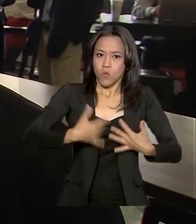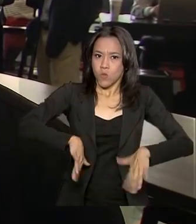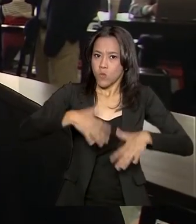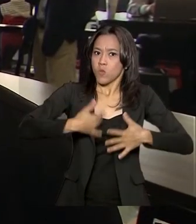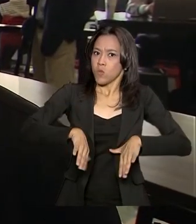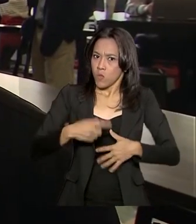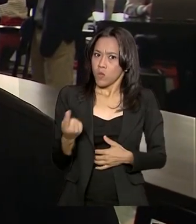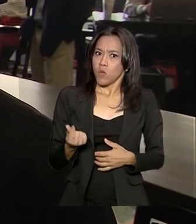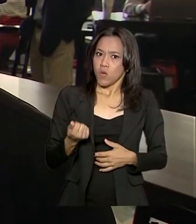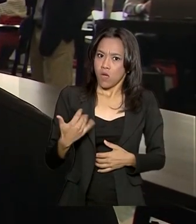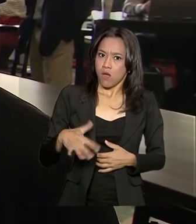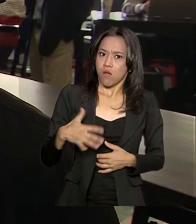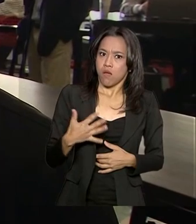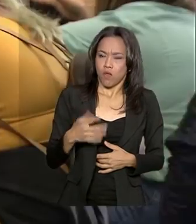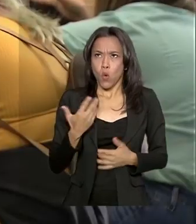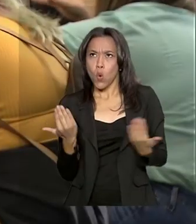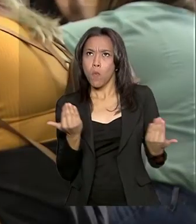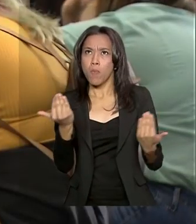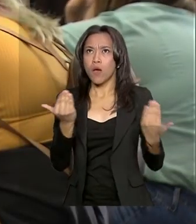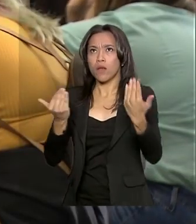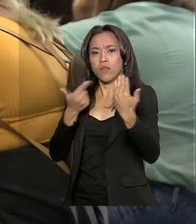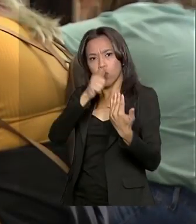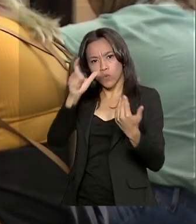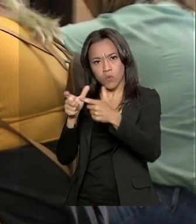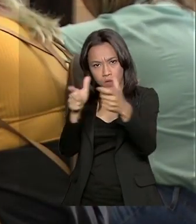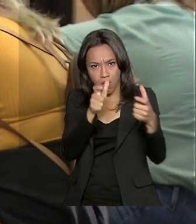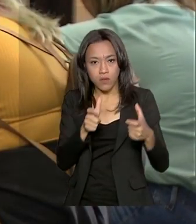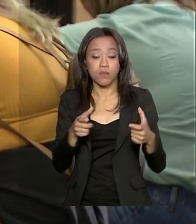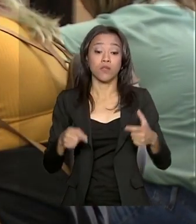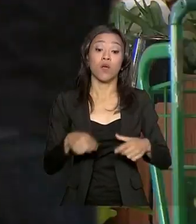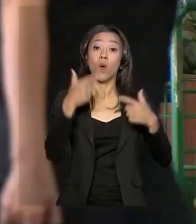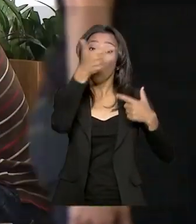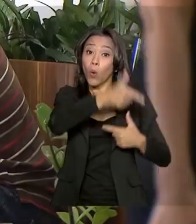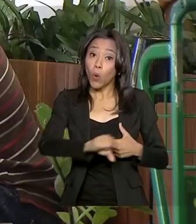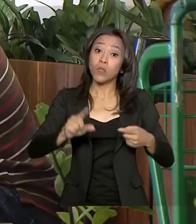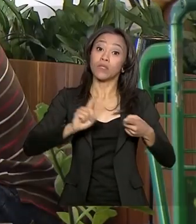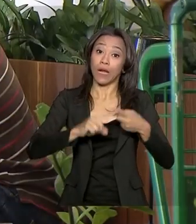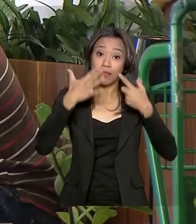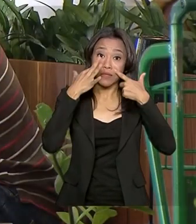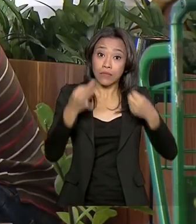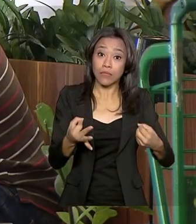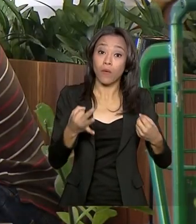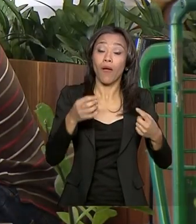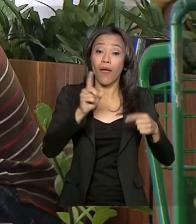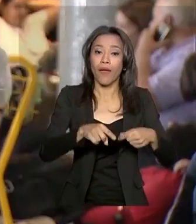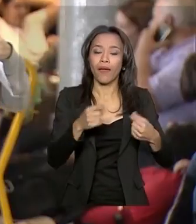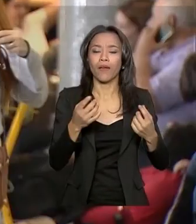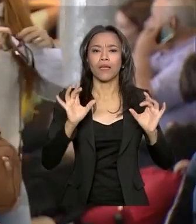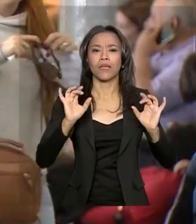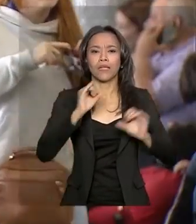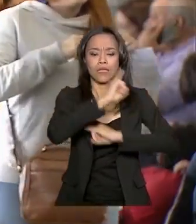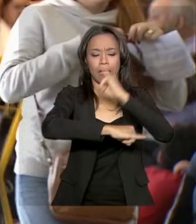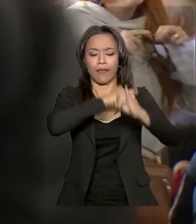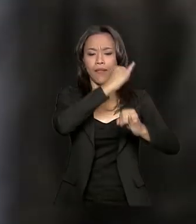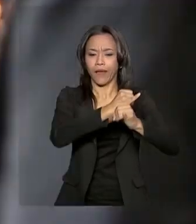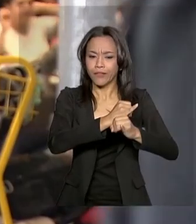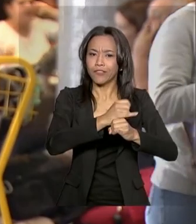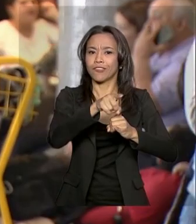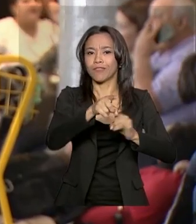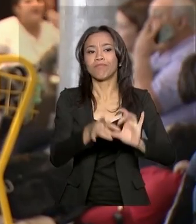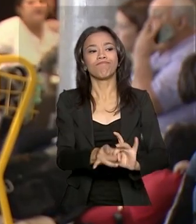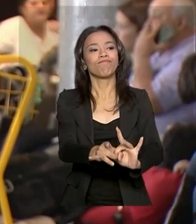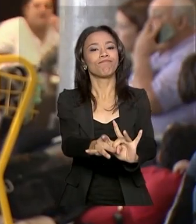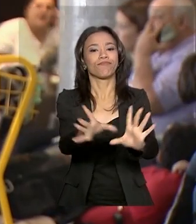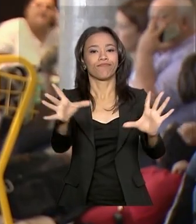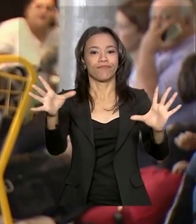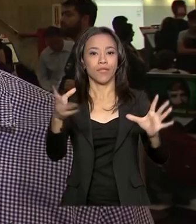grande, né, se a gente for comparar com os outros lugares. Outros pontos que merecem atenção são qualidade da internet sem fio e disponibilidade